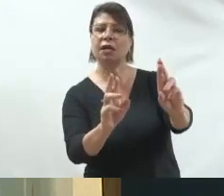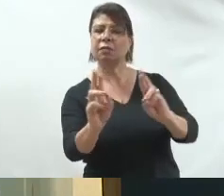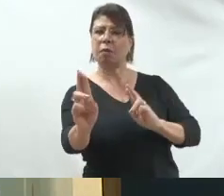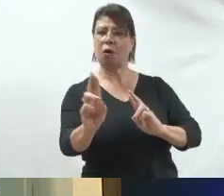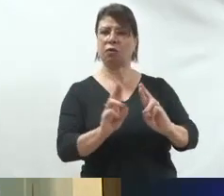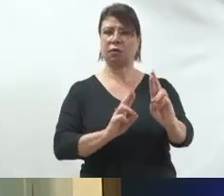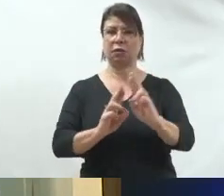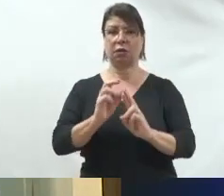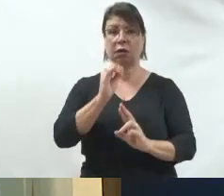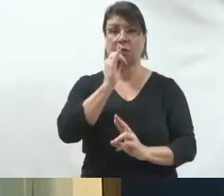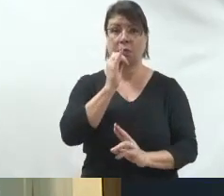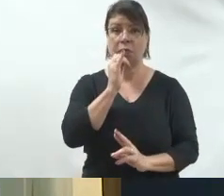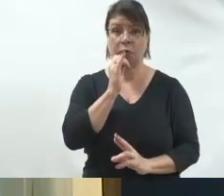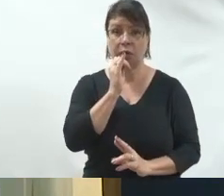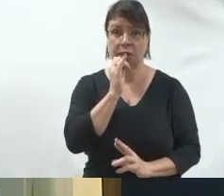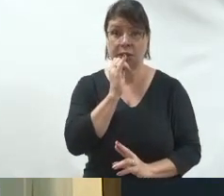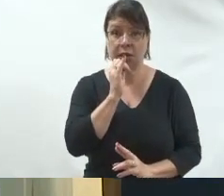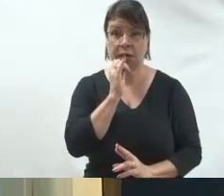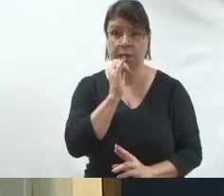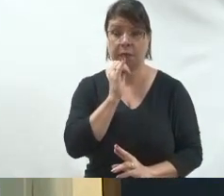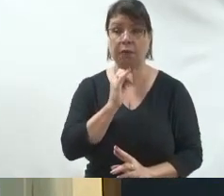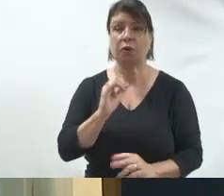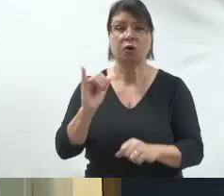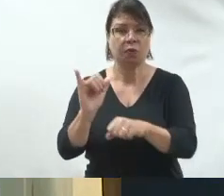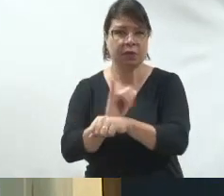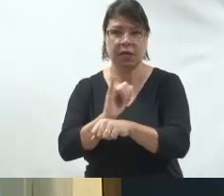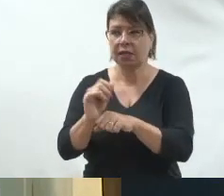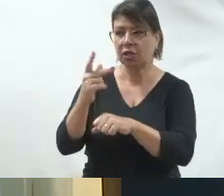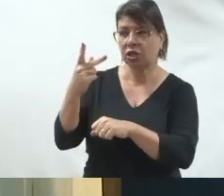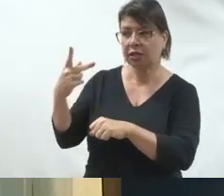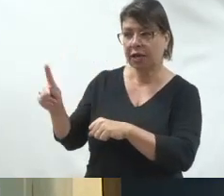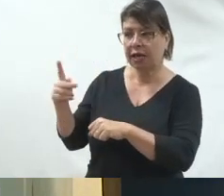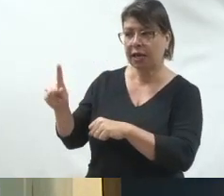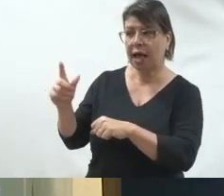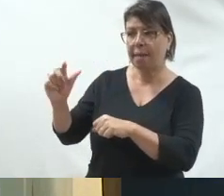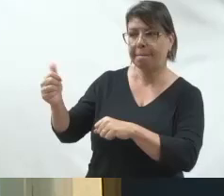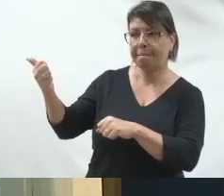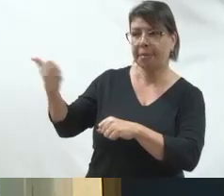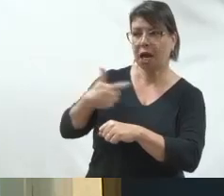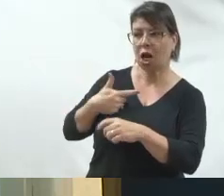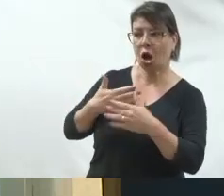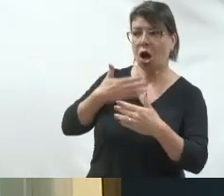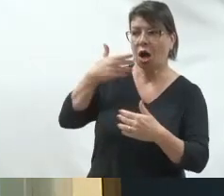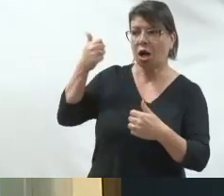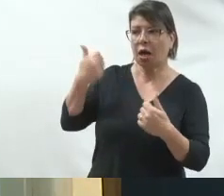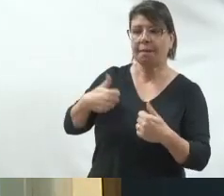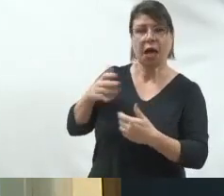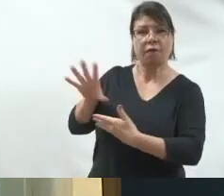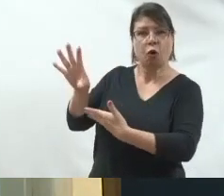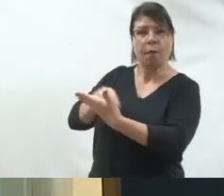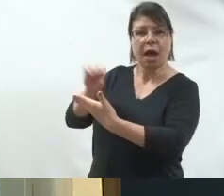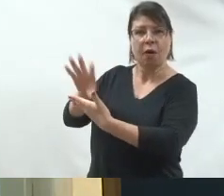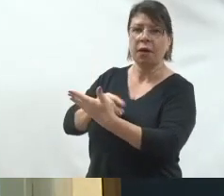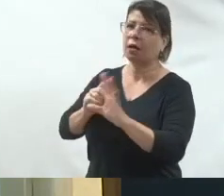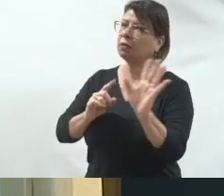Quando você está reagindo à estratégia de um concorrente seu, isso é uma estratégia de reação. Você perde tempo em tentar copiar uma coisa, ao invés de